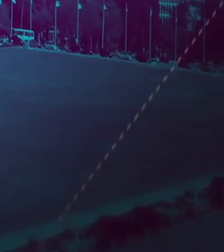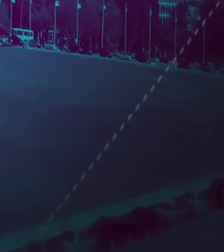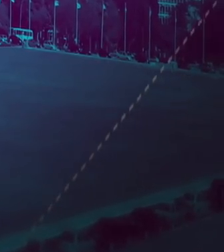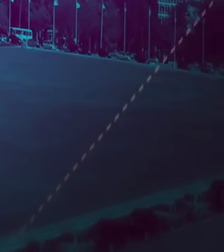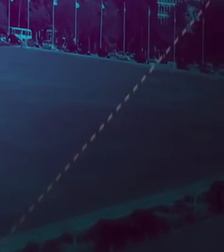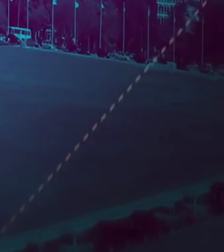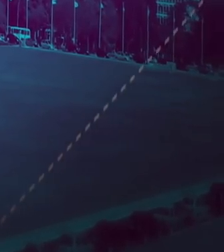Fique com na NBR, do